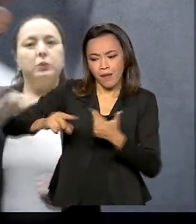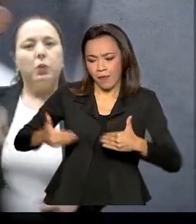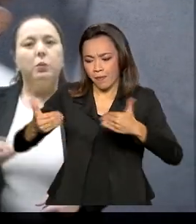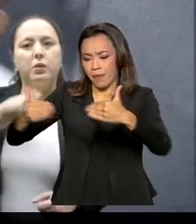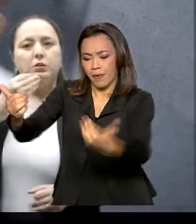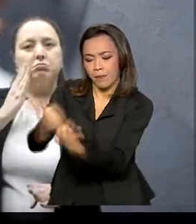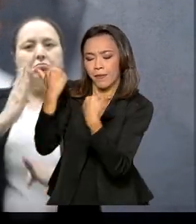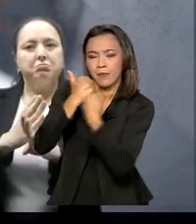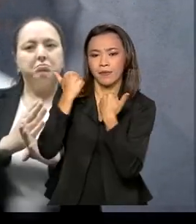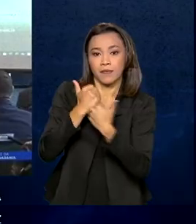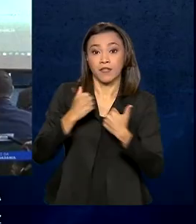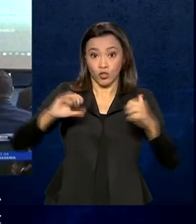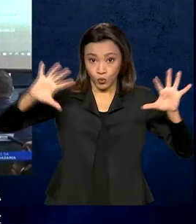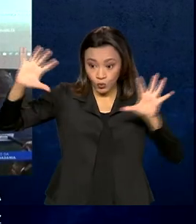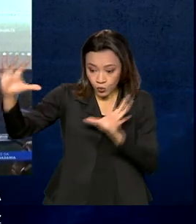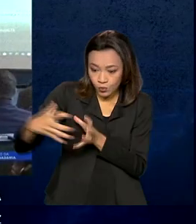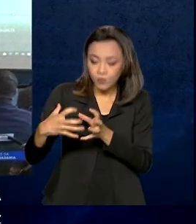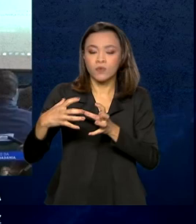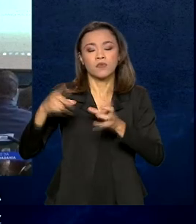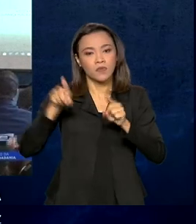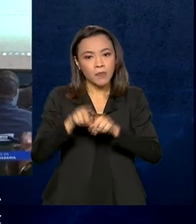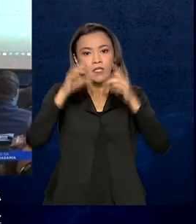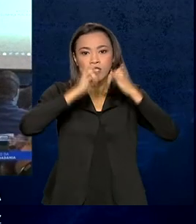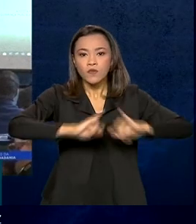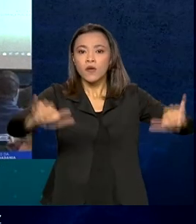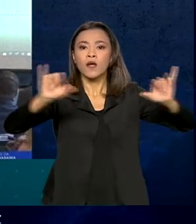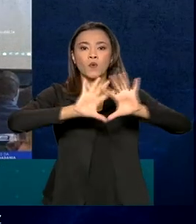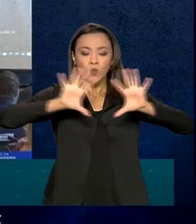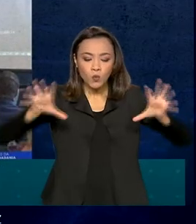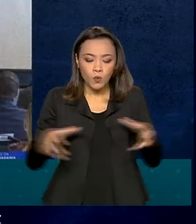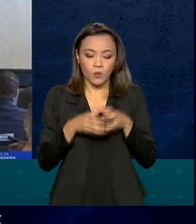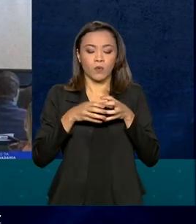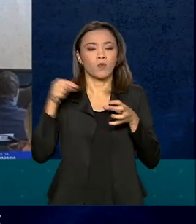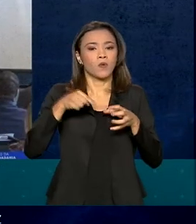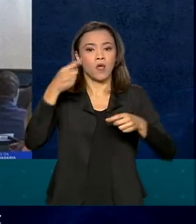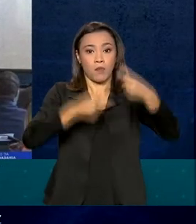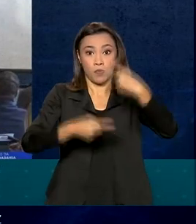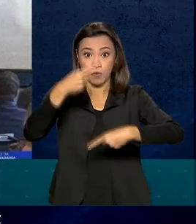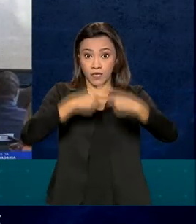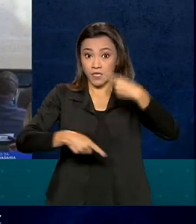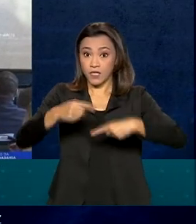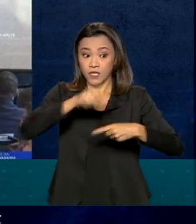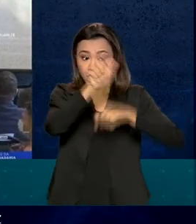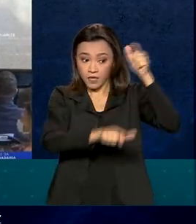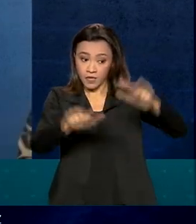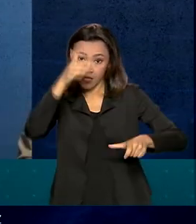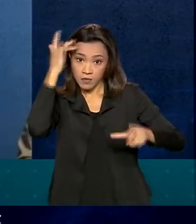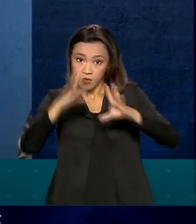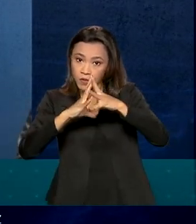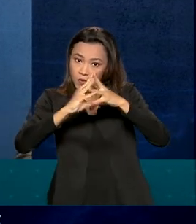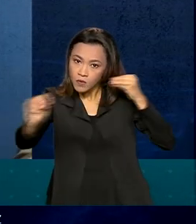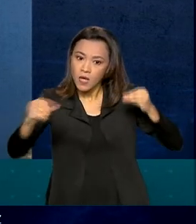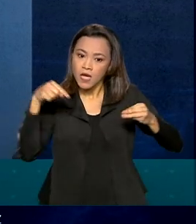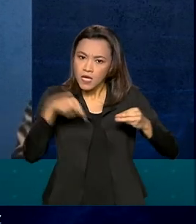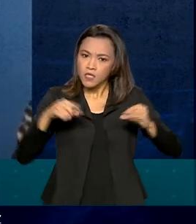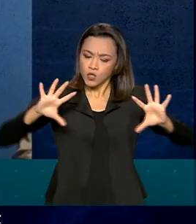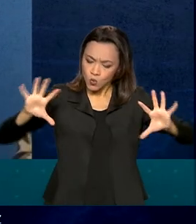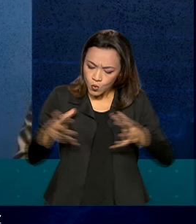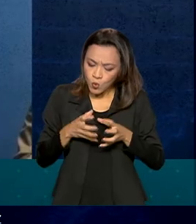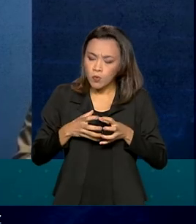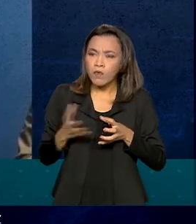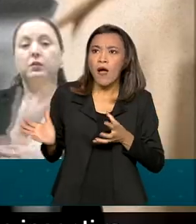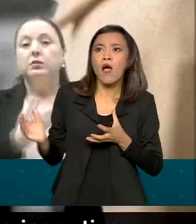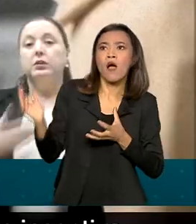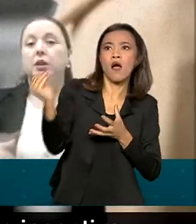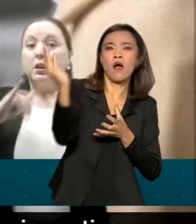que juntos lançaram também o Comitê Gestor da Política dos Desaparecidos. O grupo vai coletar em